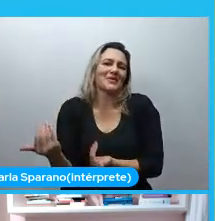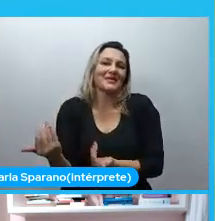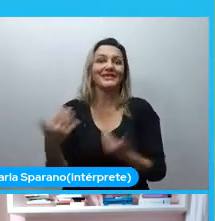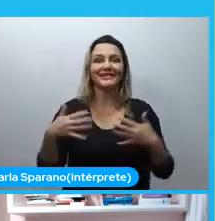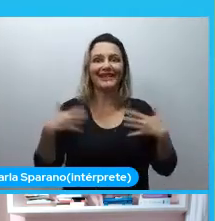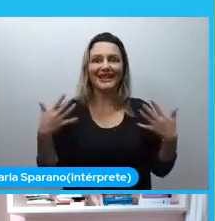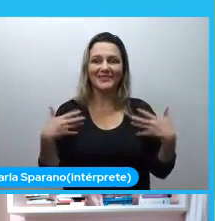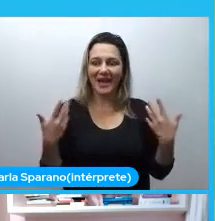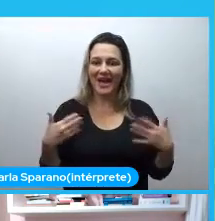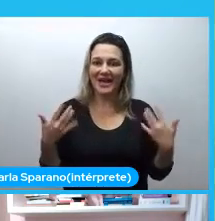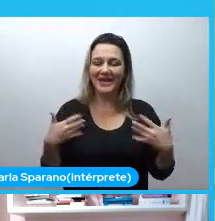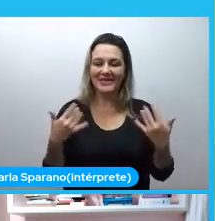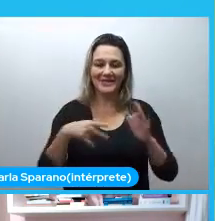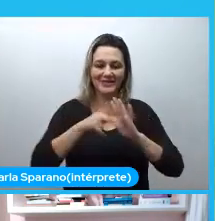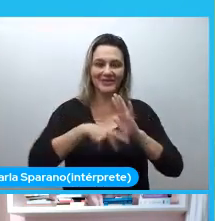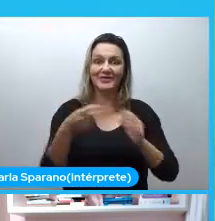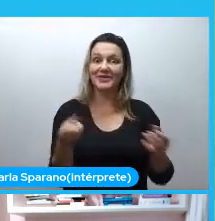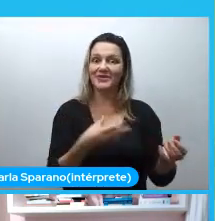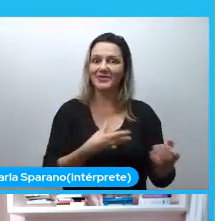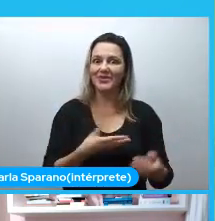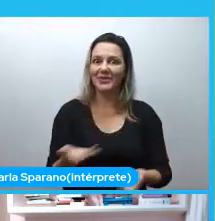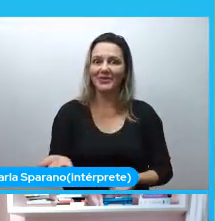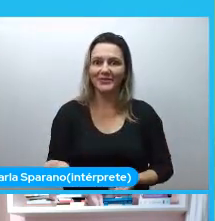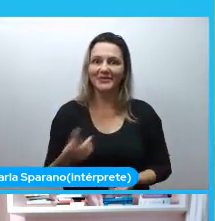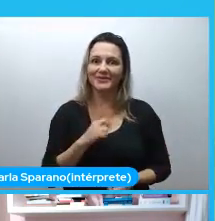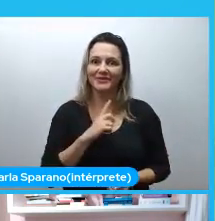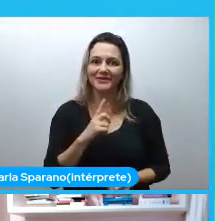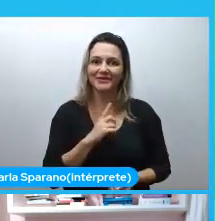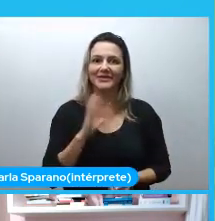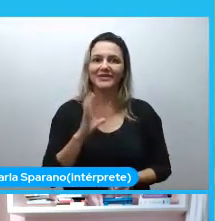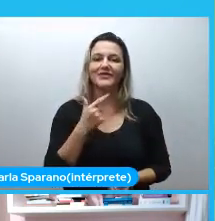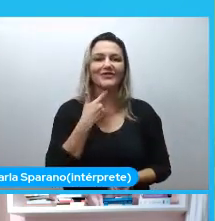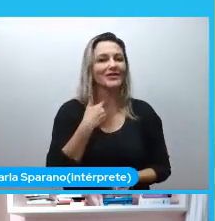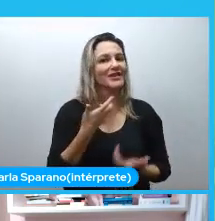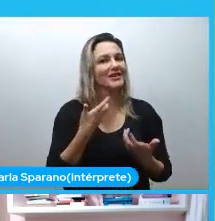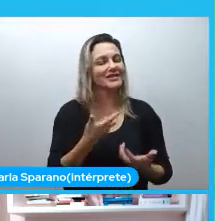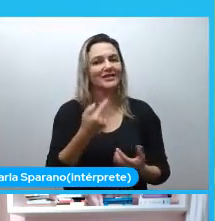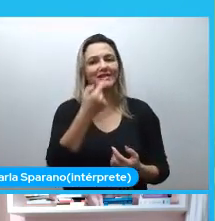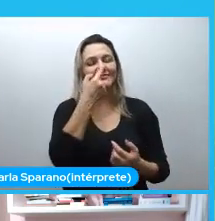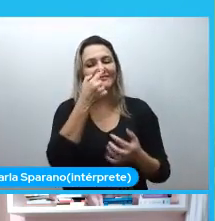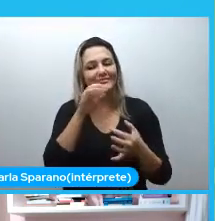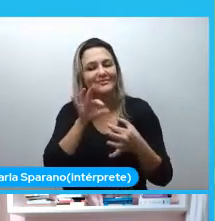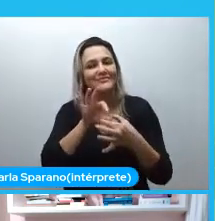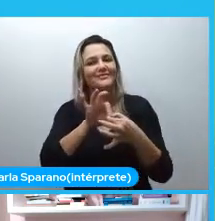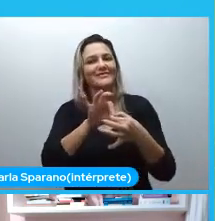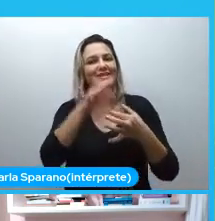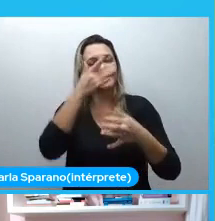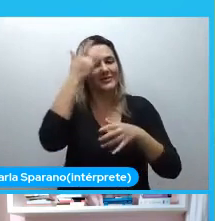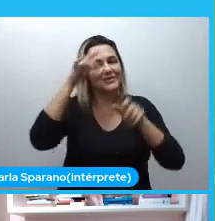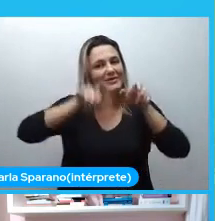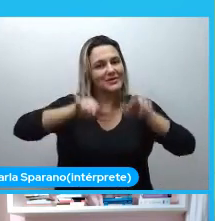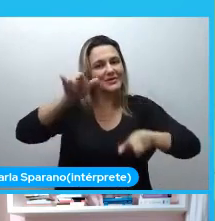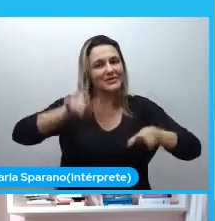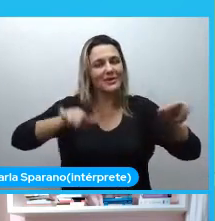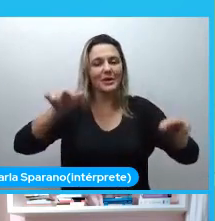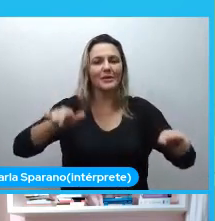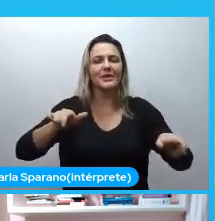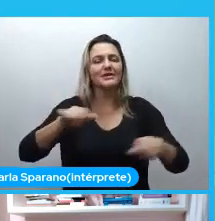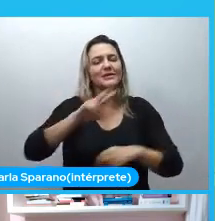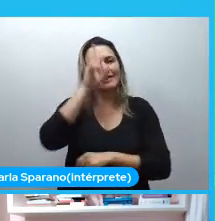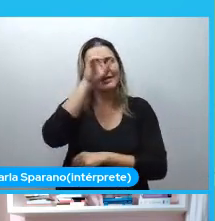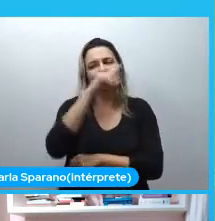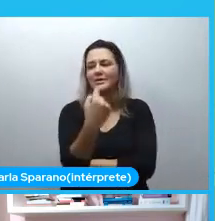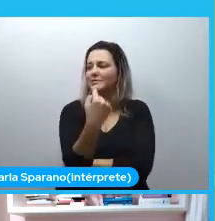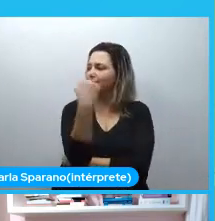A queria um projeto novo. A gente queria se identificar mais com as pessoas. E aí, quando a gente olha para trás,